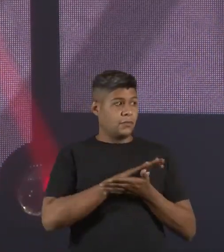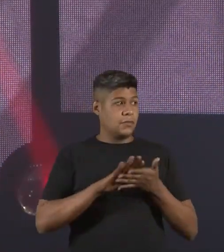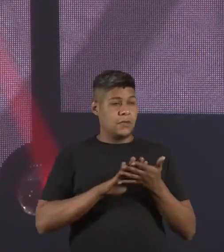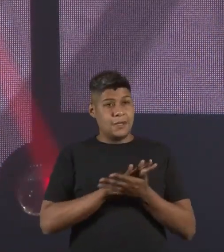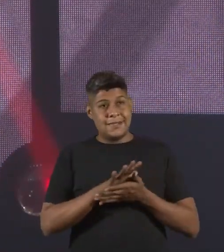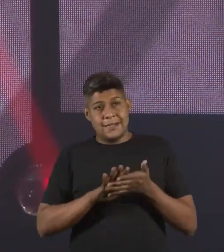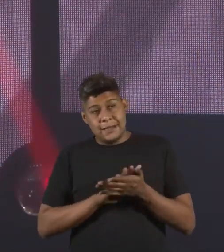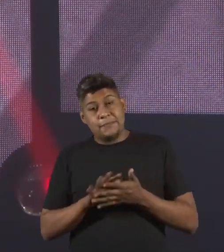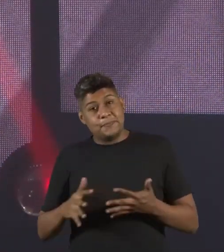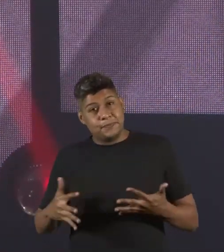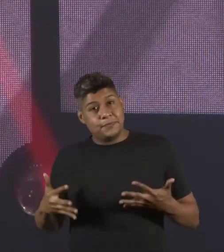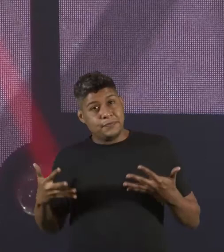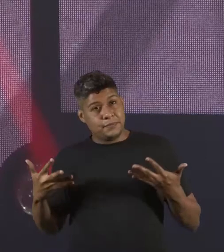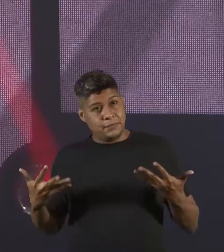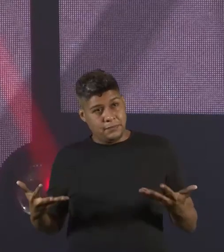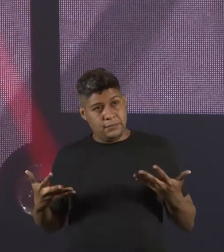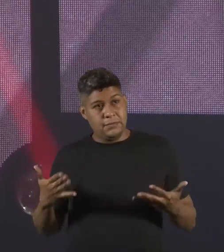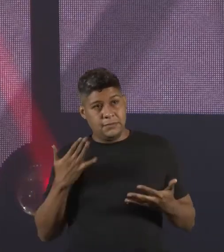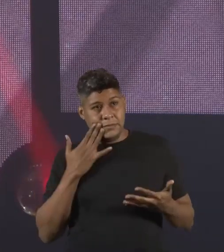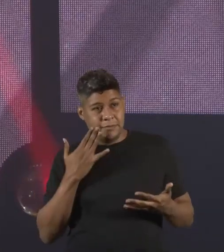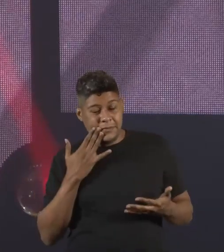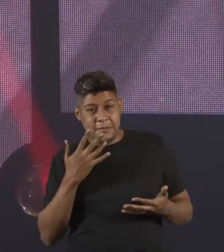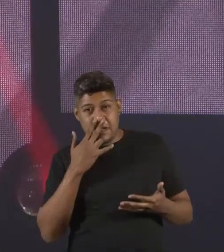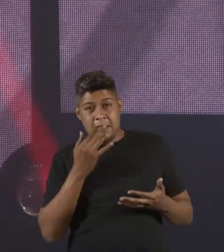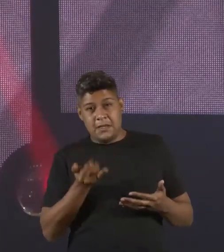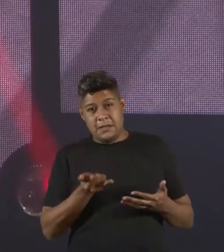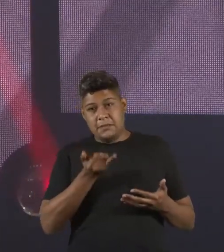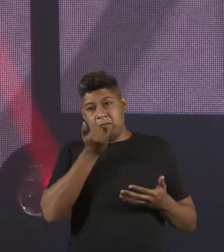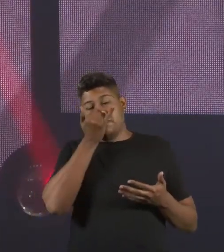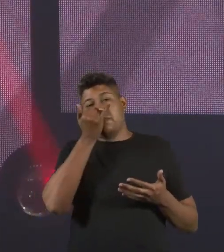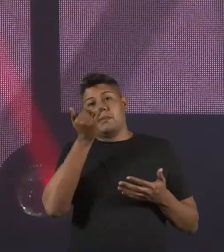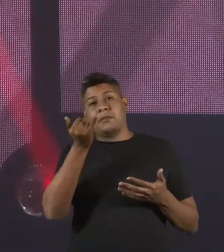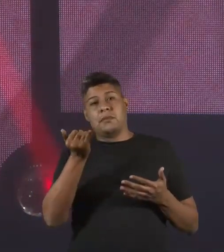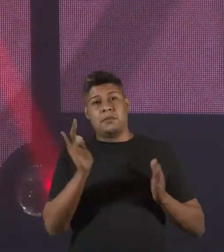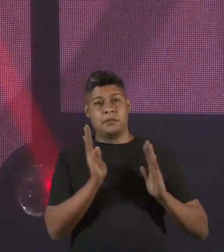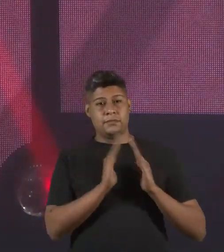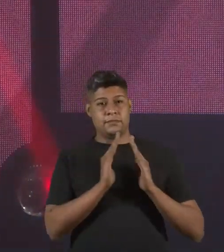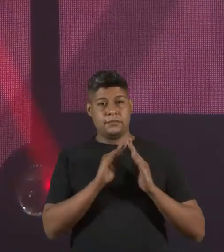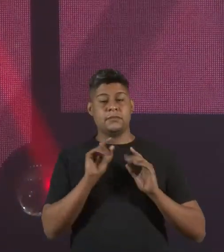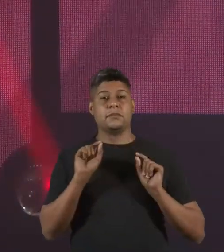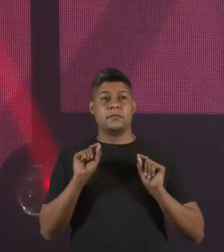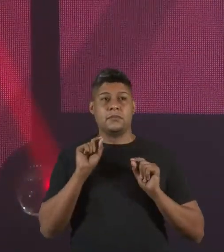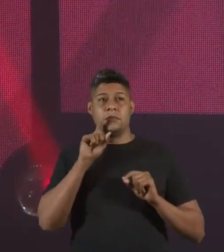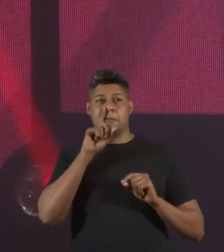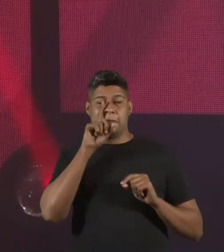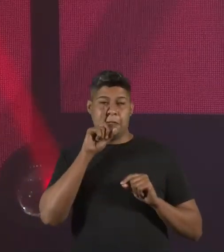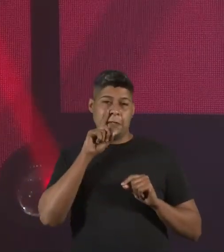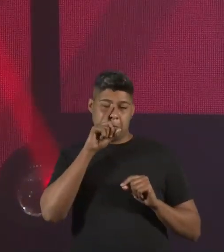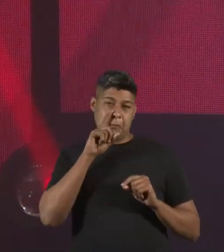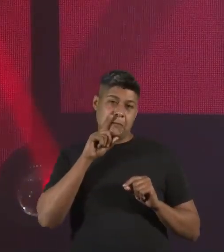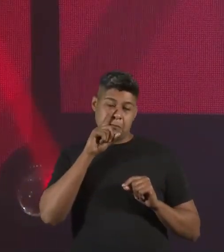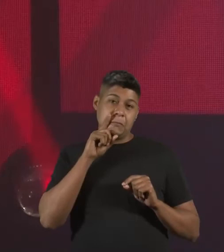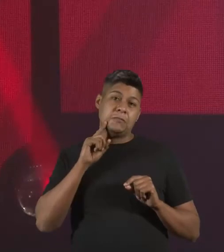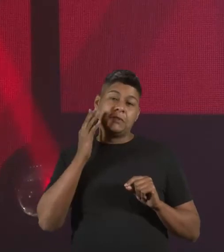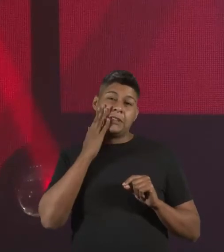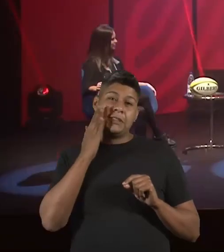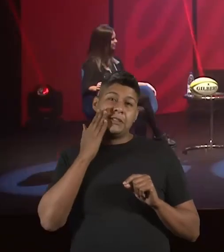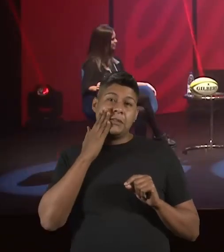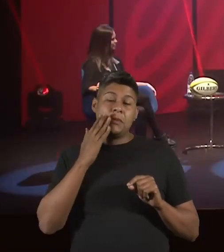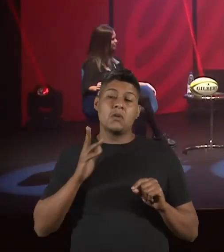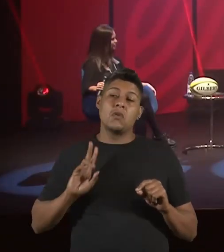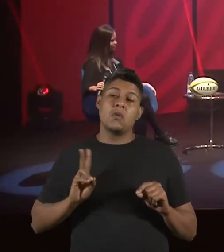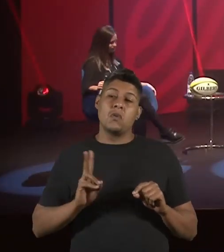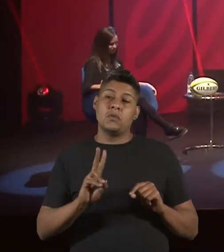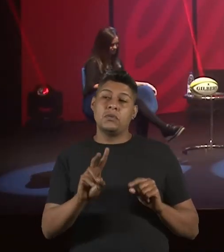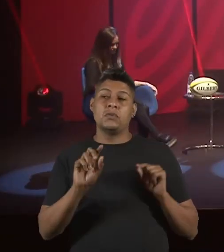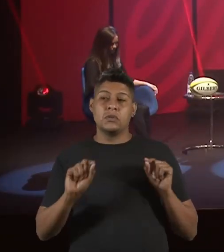E aí, nessa auto-sabotagem, é onde mora o perigo. Esse foi um dos meus, e continua